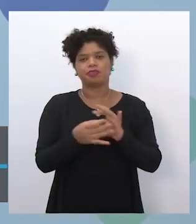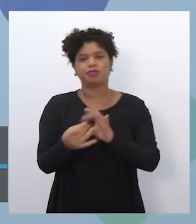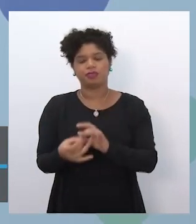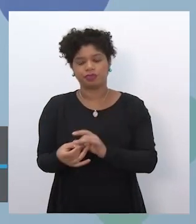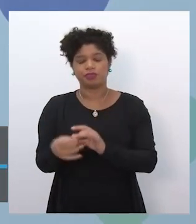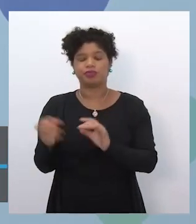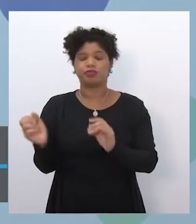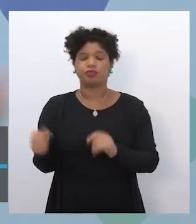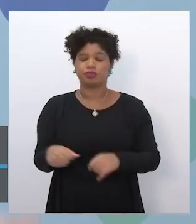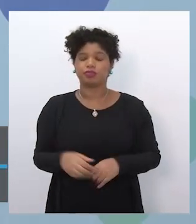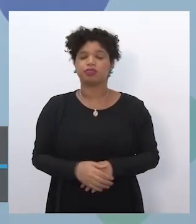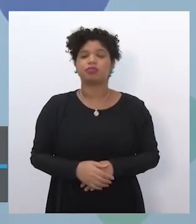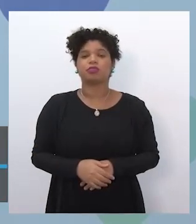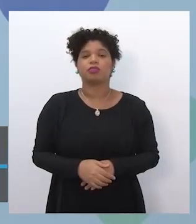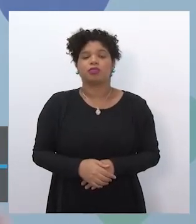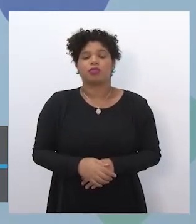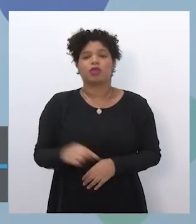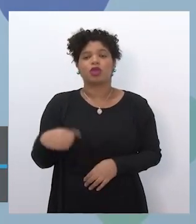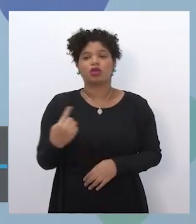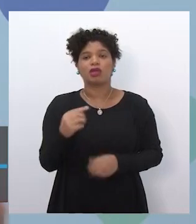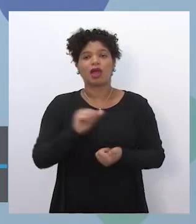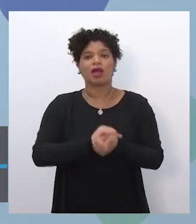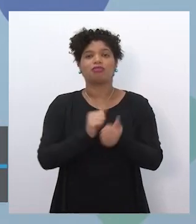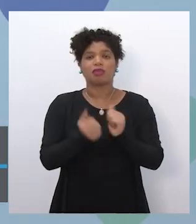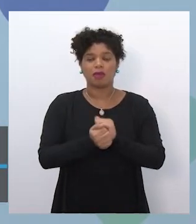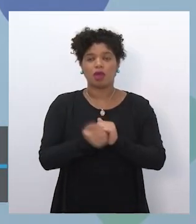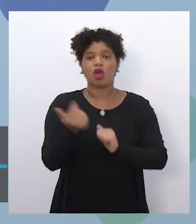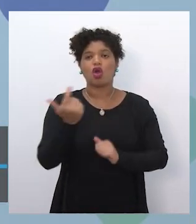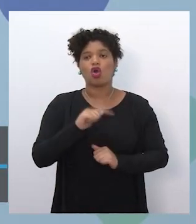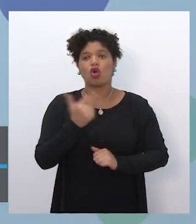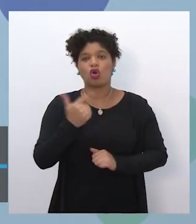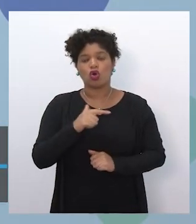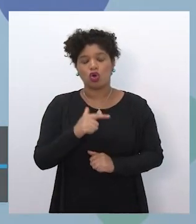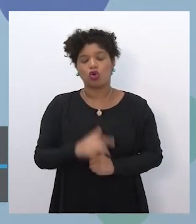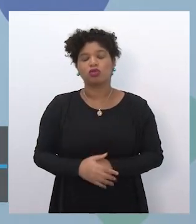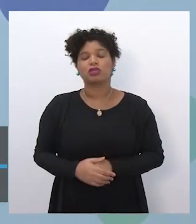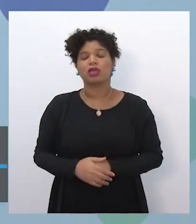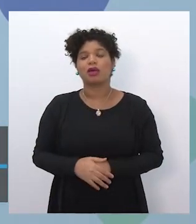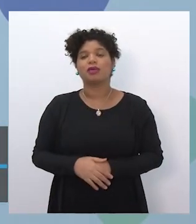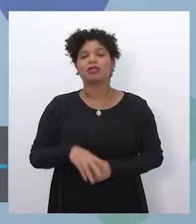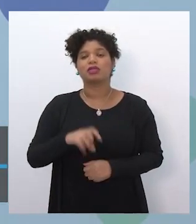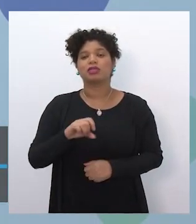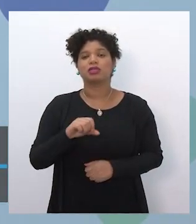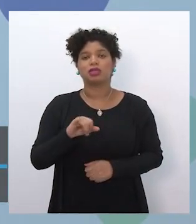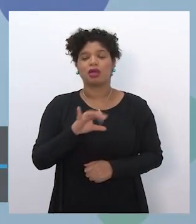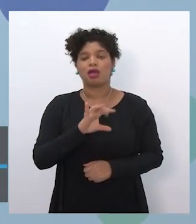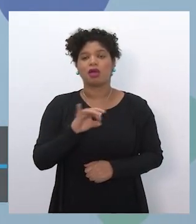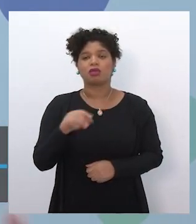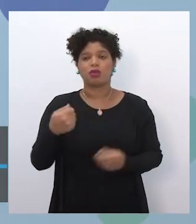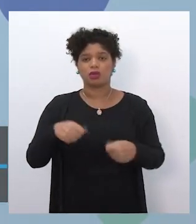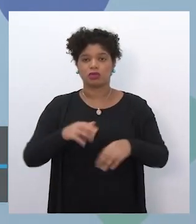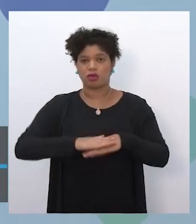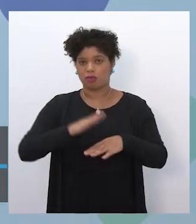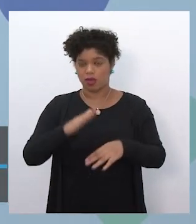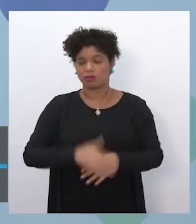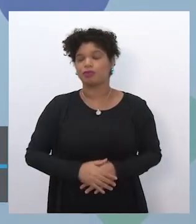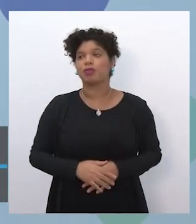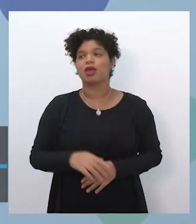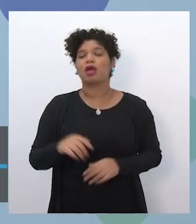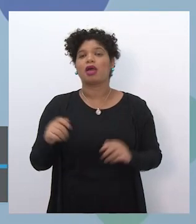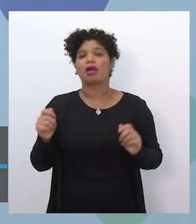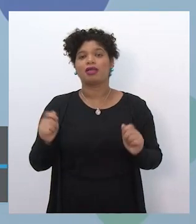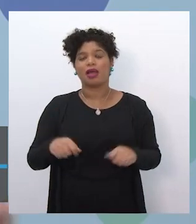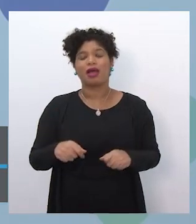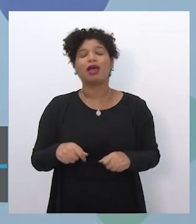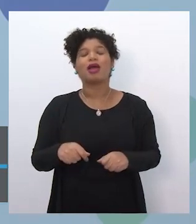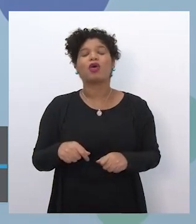vão ser roteiros que vão poder ser adaptados de acordo com as necessidades locais. Elas vão ter uma duração semestral, isso é um